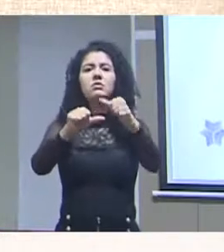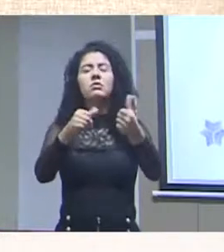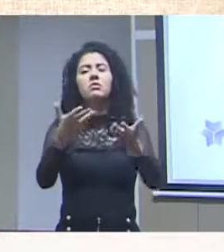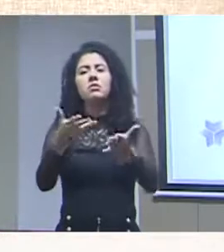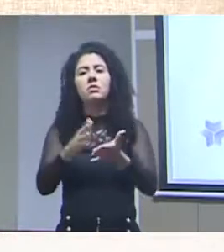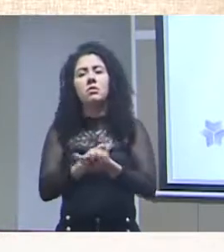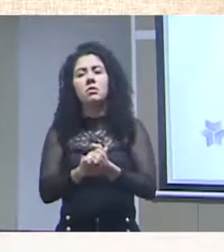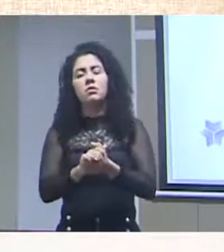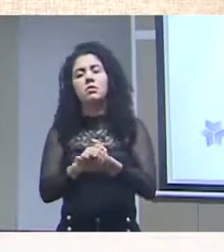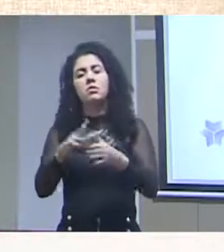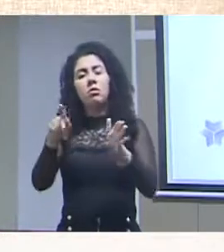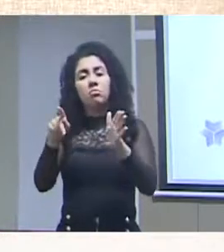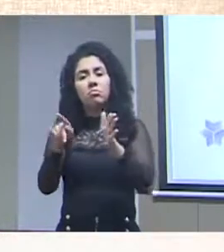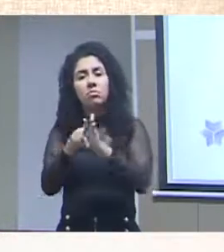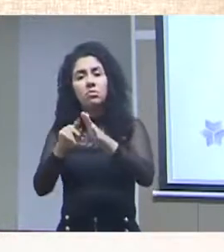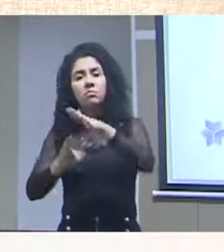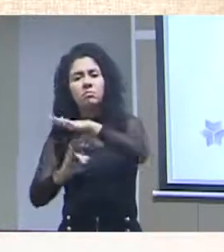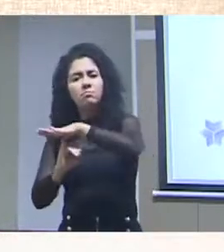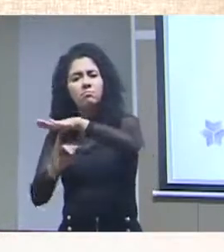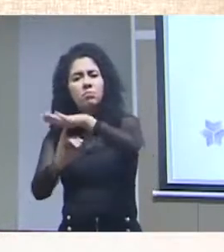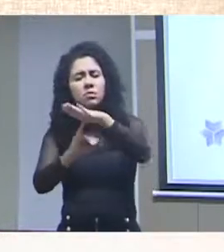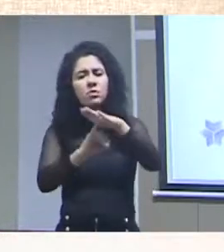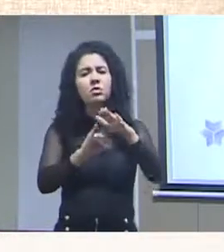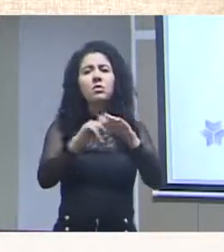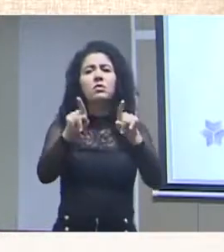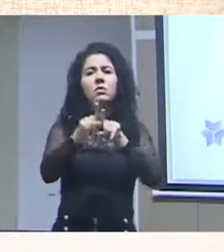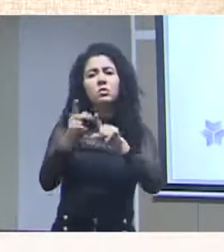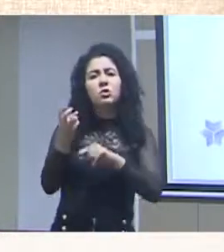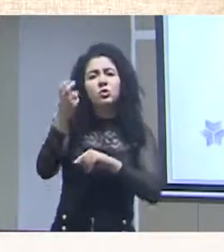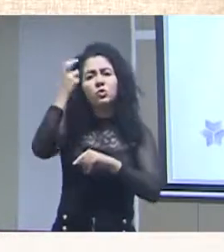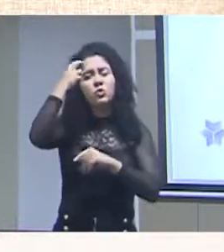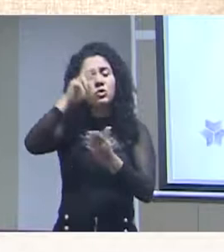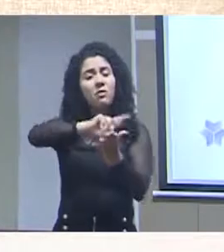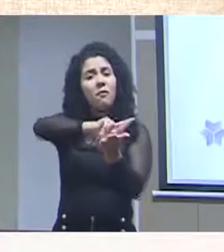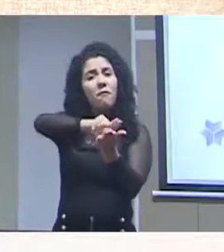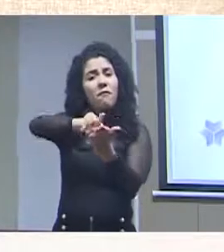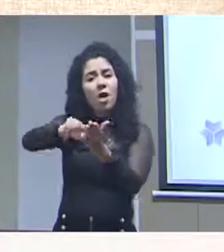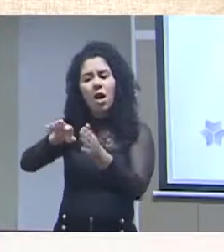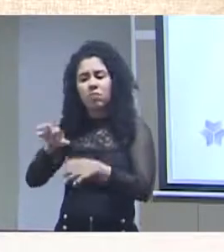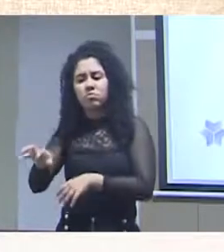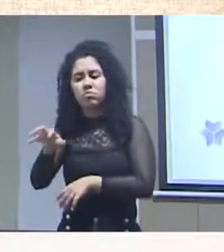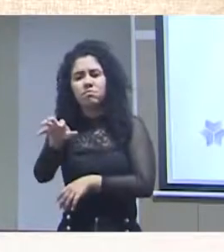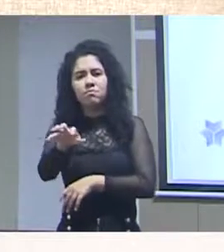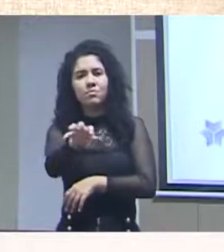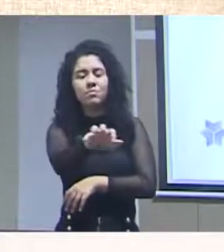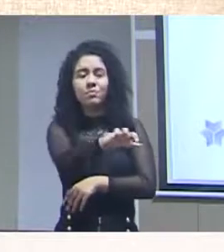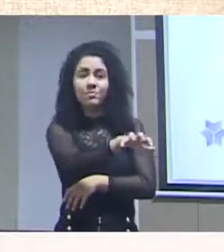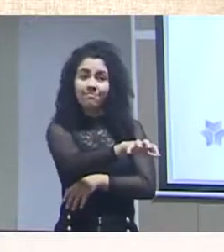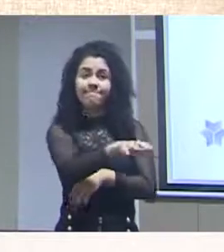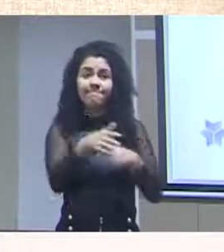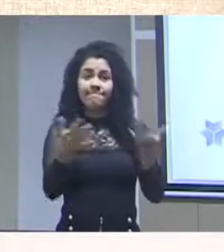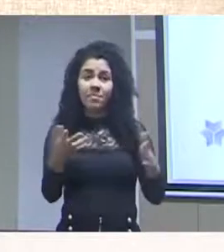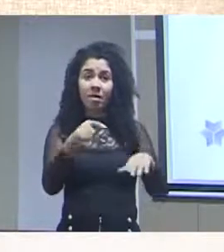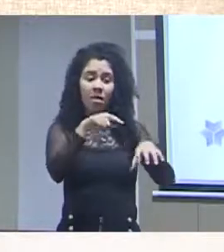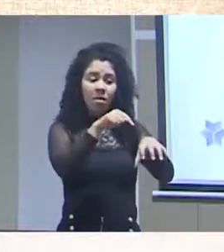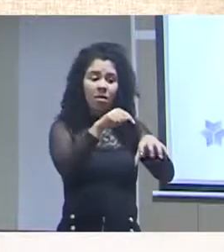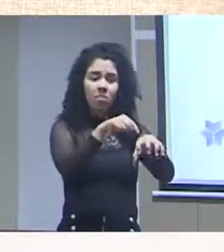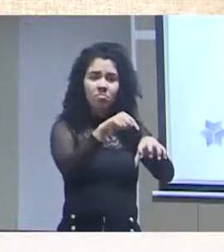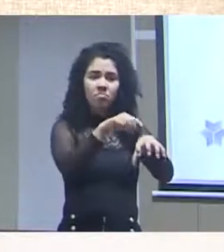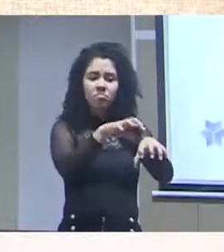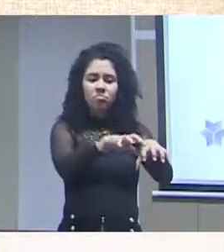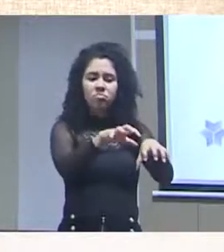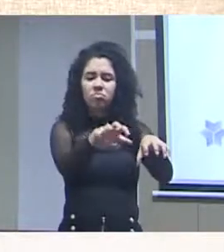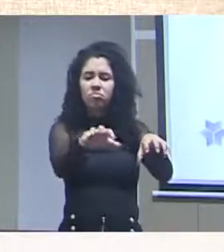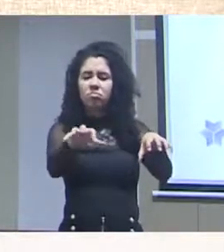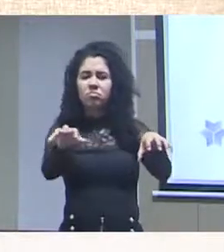institucionalidades, de práticas, de culturas, de várias ordens. Então, não é à toa que vários órgãos,